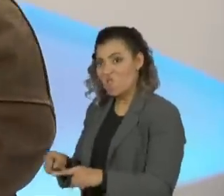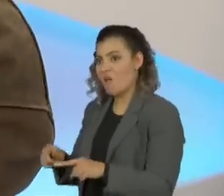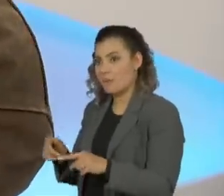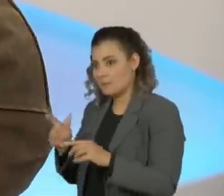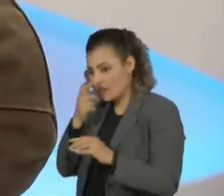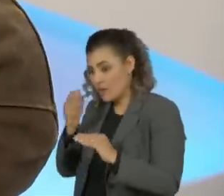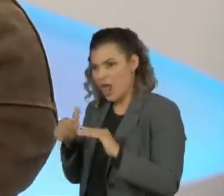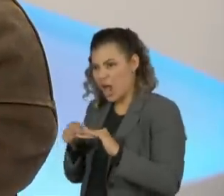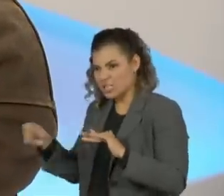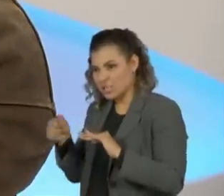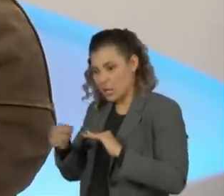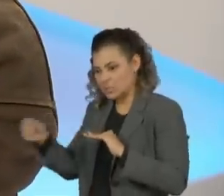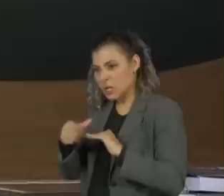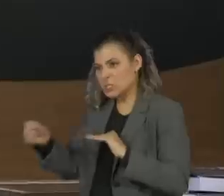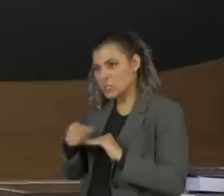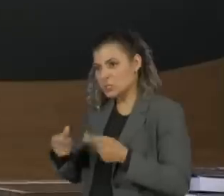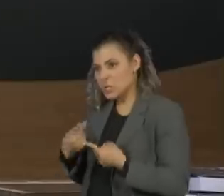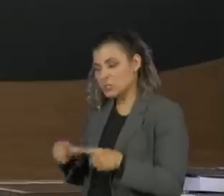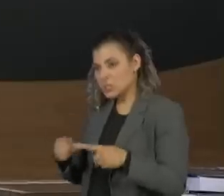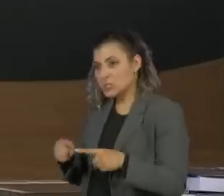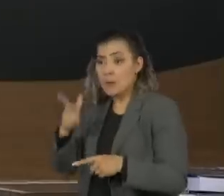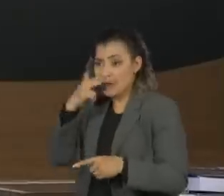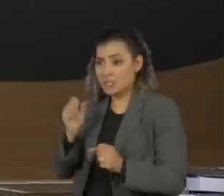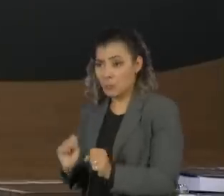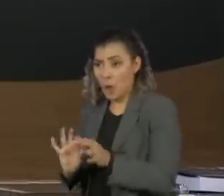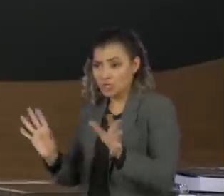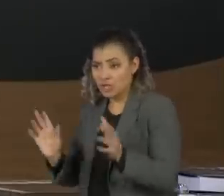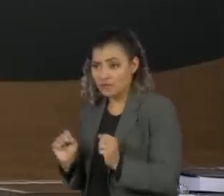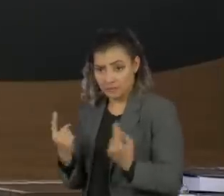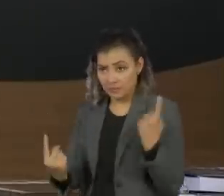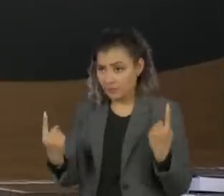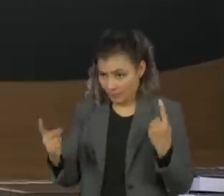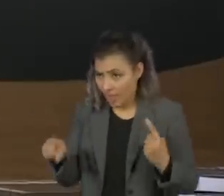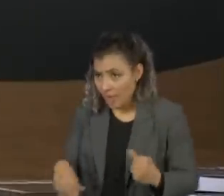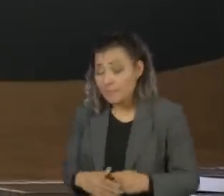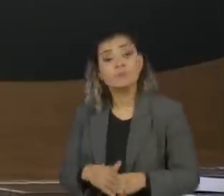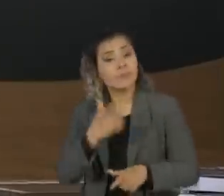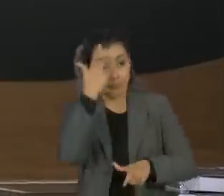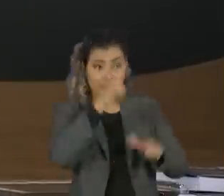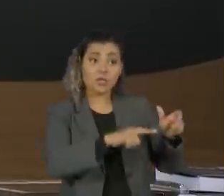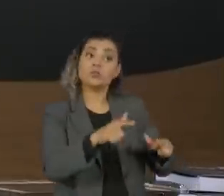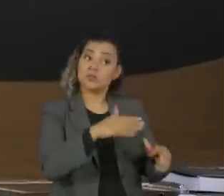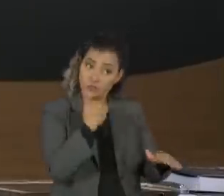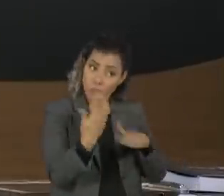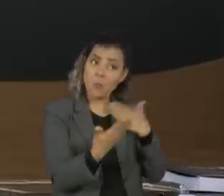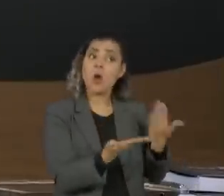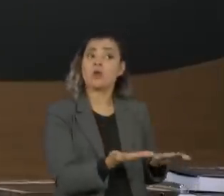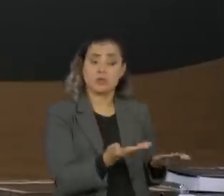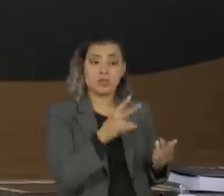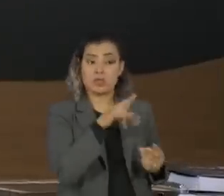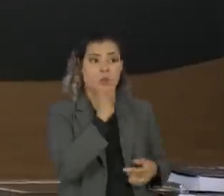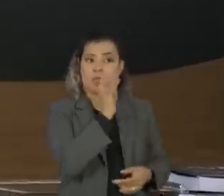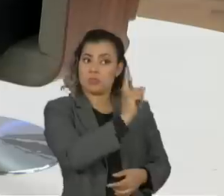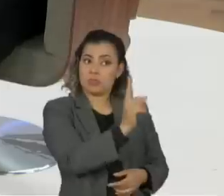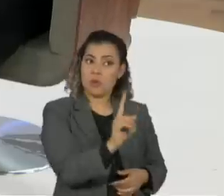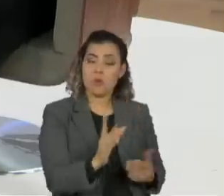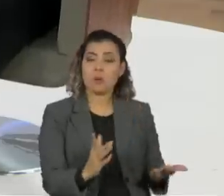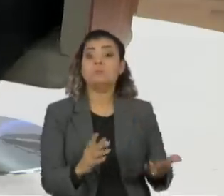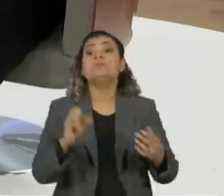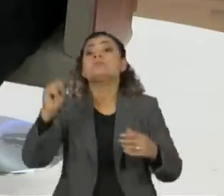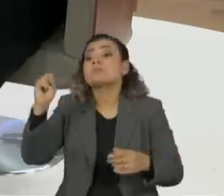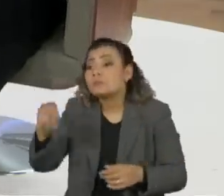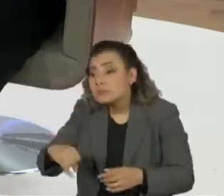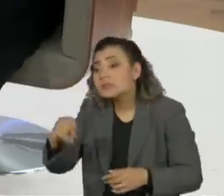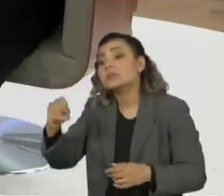diferentes. Foi isso que eu falei. Mas pessoas foram mortas e uma coisa é... Enfim. Não, eu teci uma